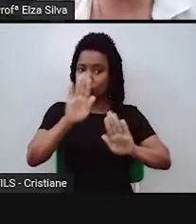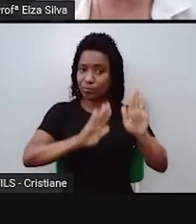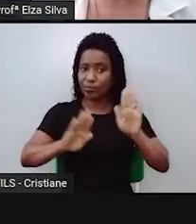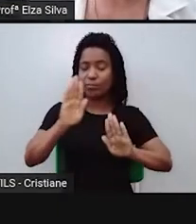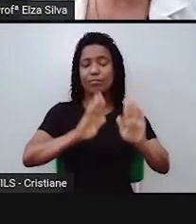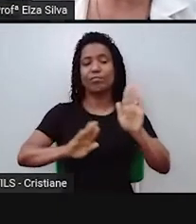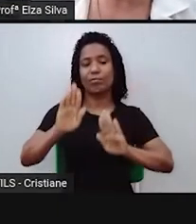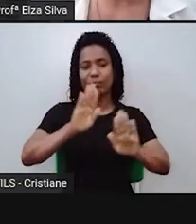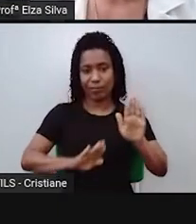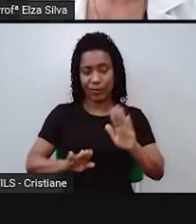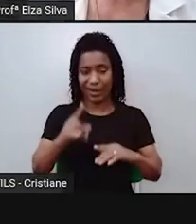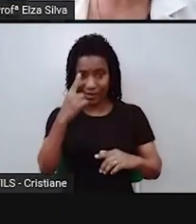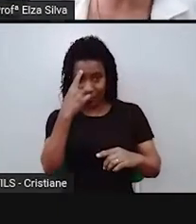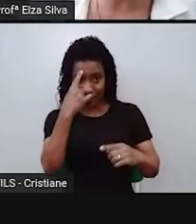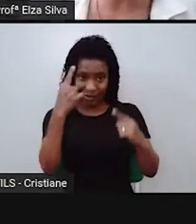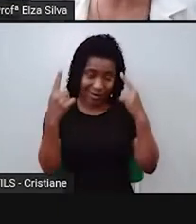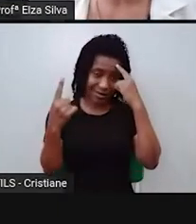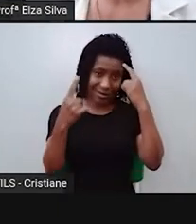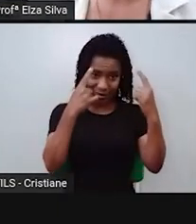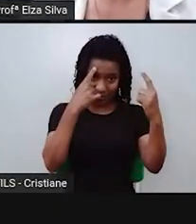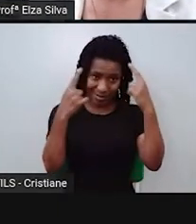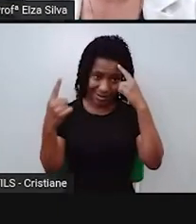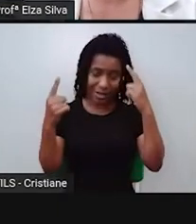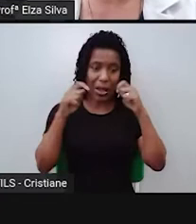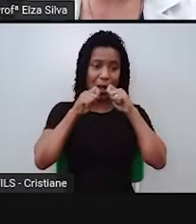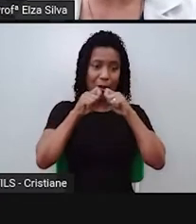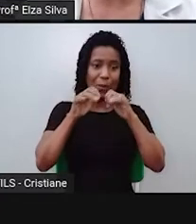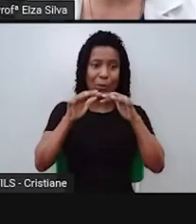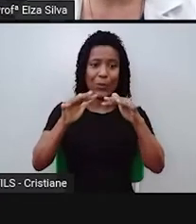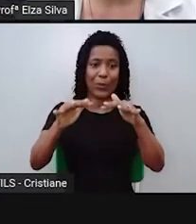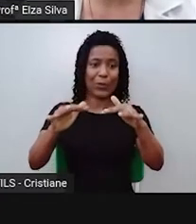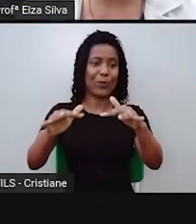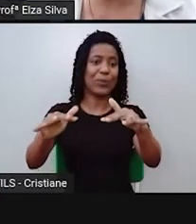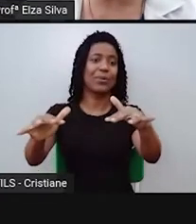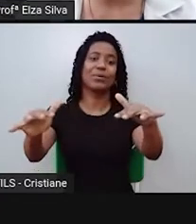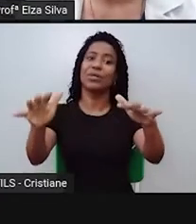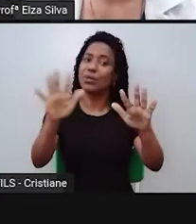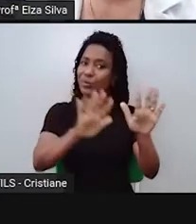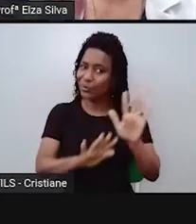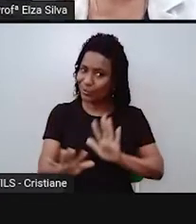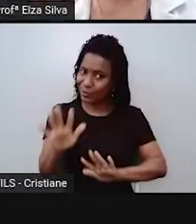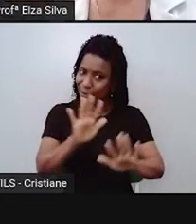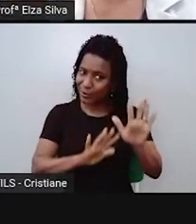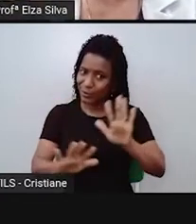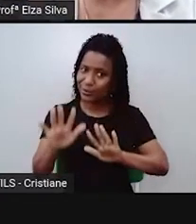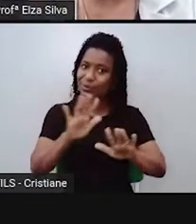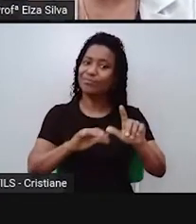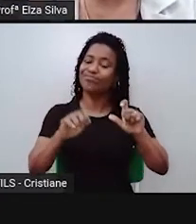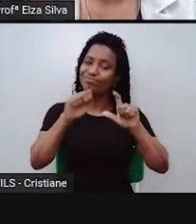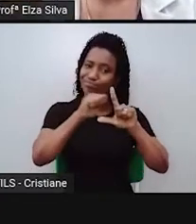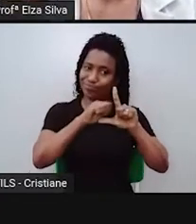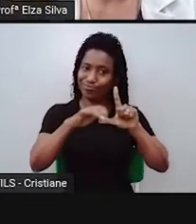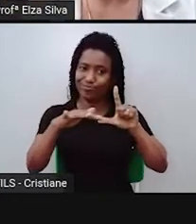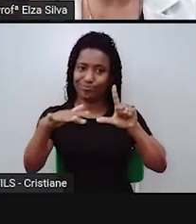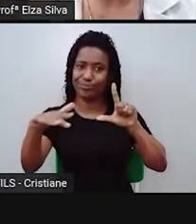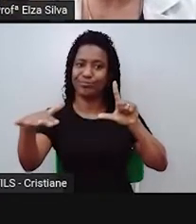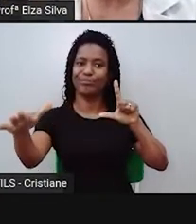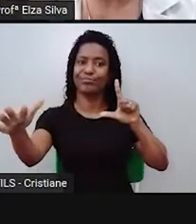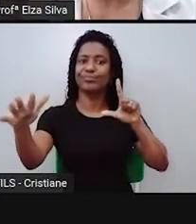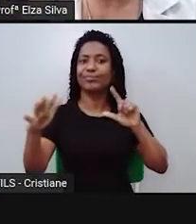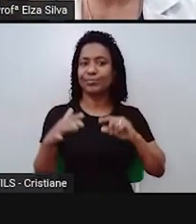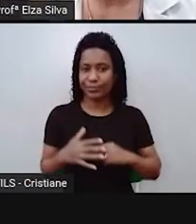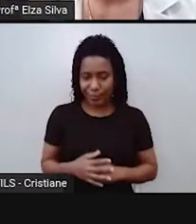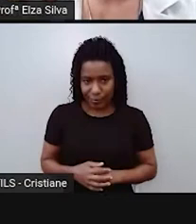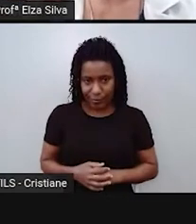ideias que a gente espalha pelas redes sociais, ok? É por isso que o Batman, neste